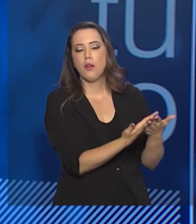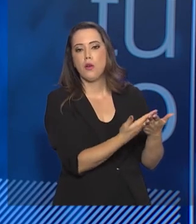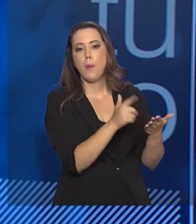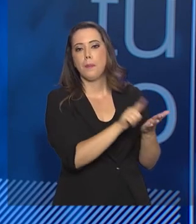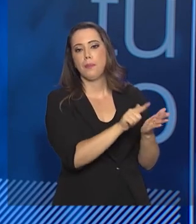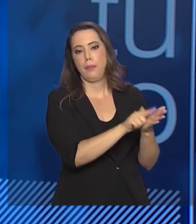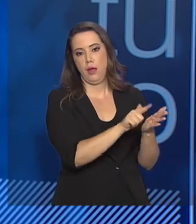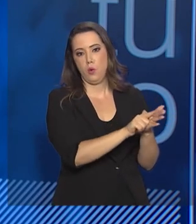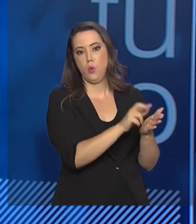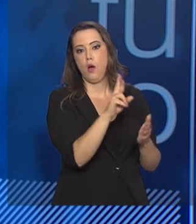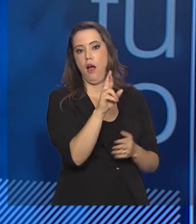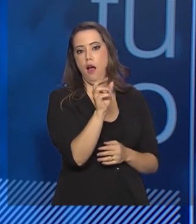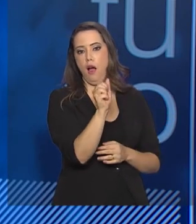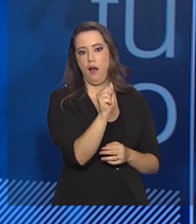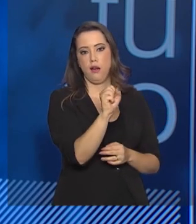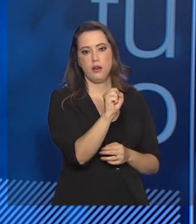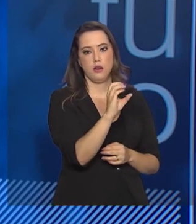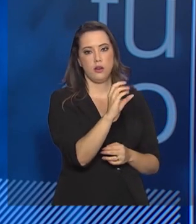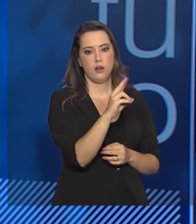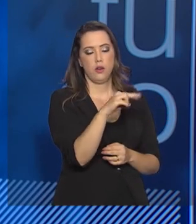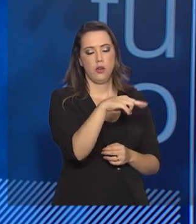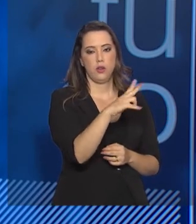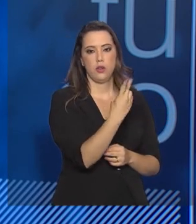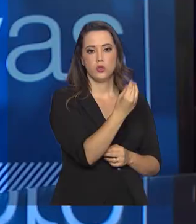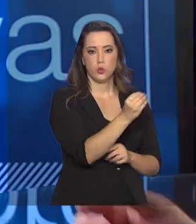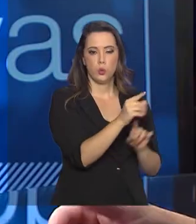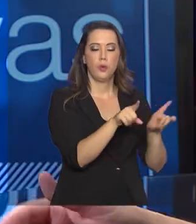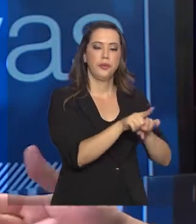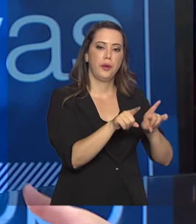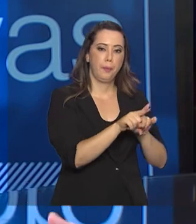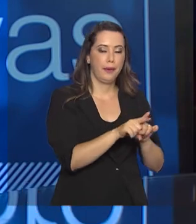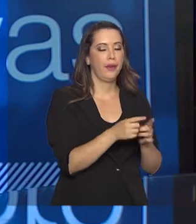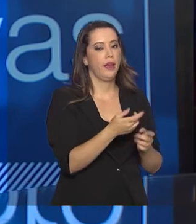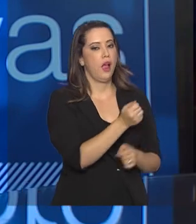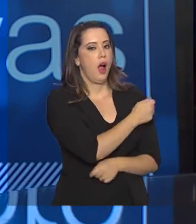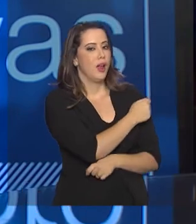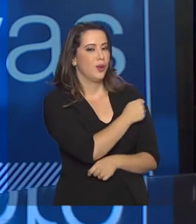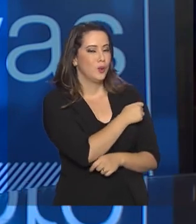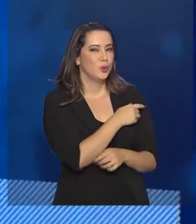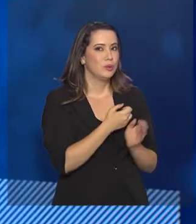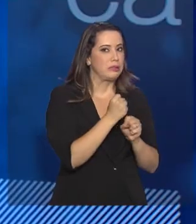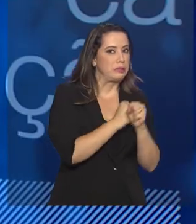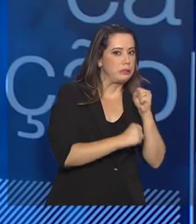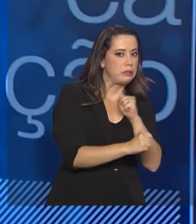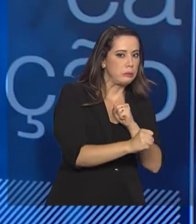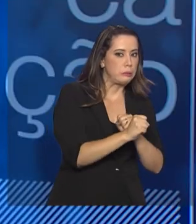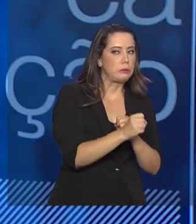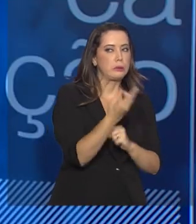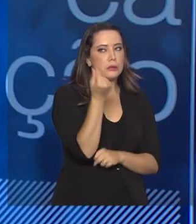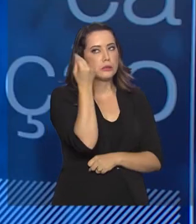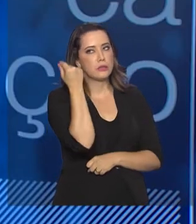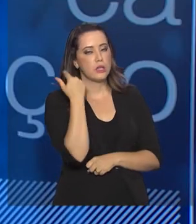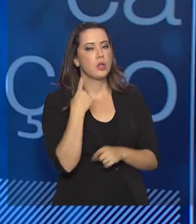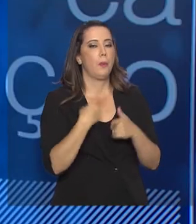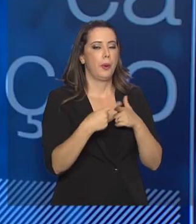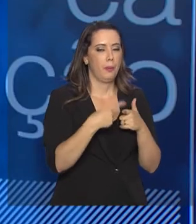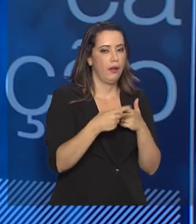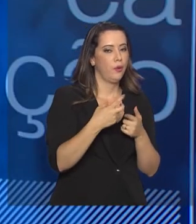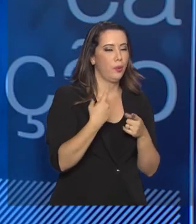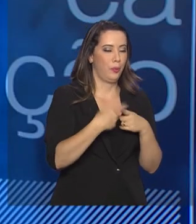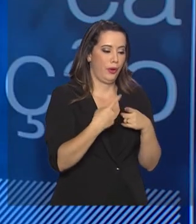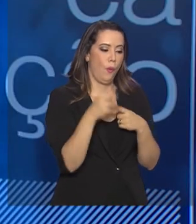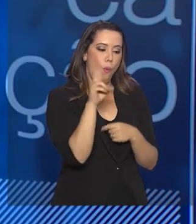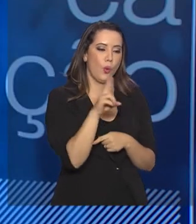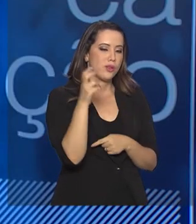Os alunos, aqueles que têm implante cloquear, que deu alguns problemas em edições anteriores, então hoje ele manifesta que precisa